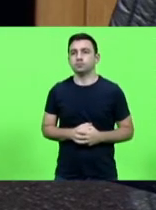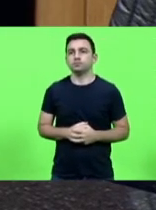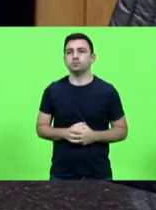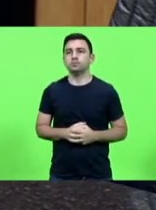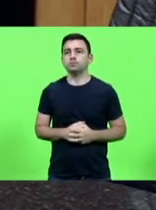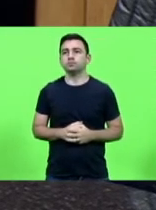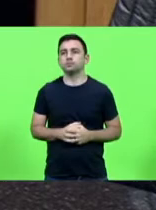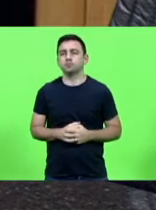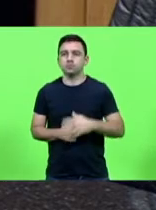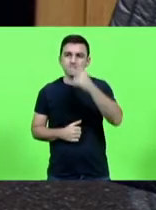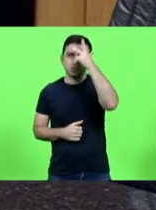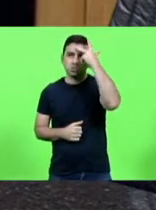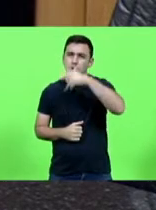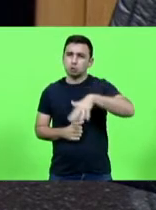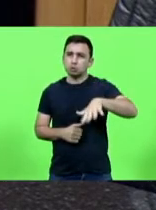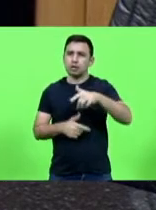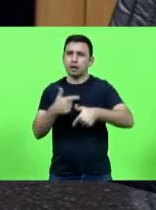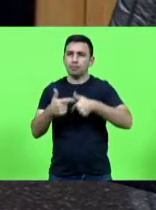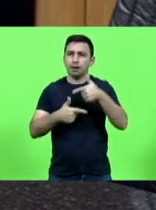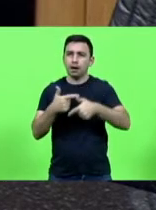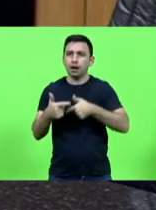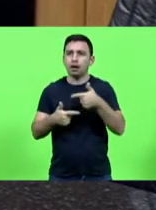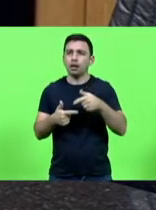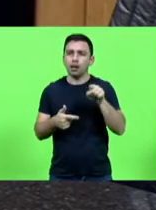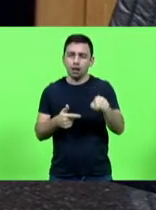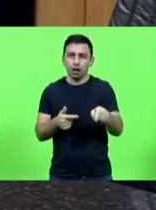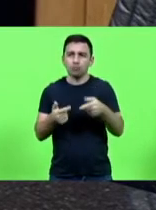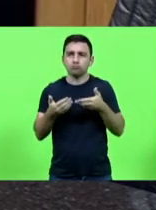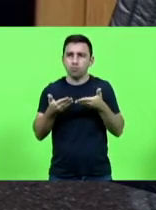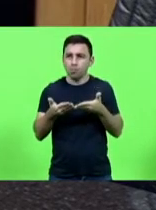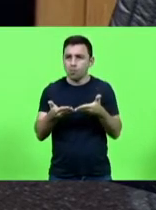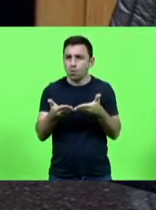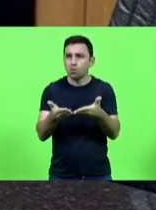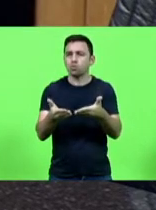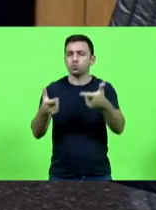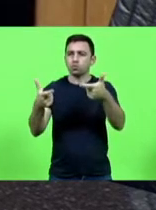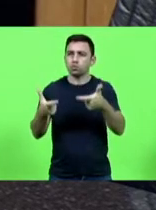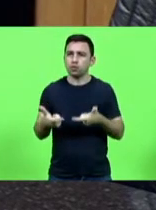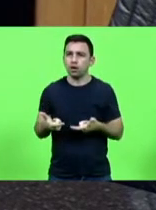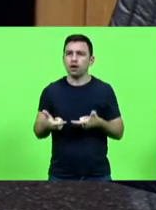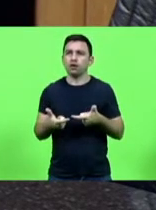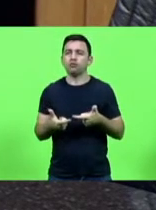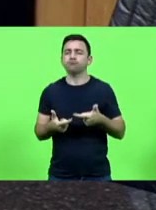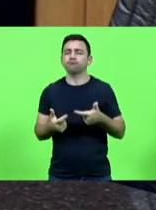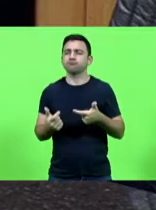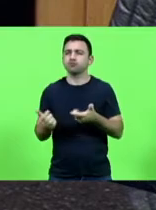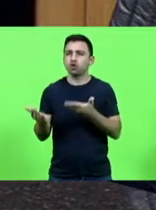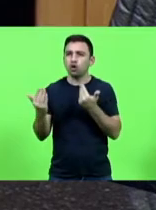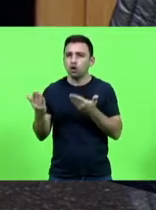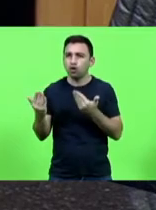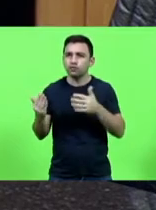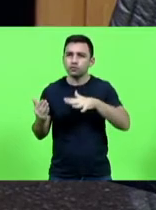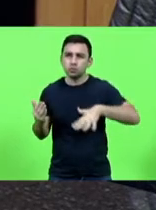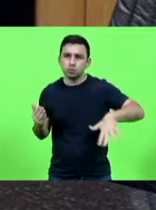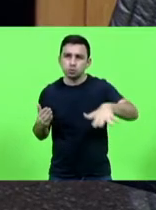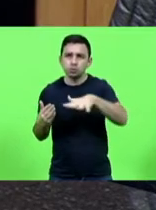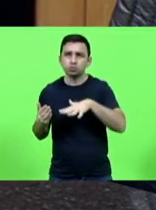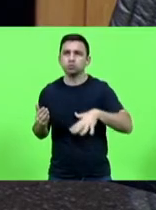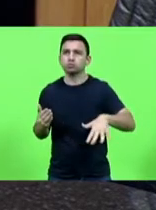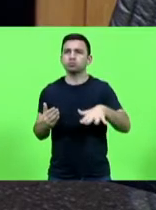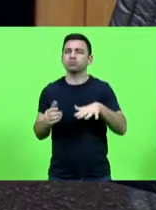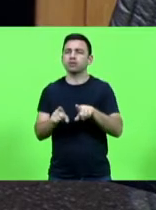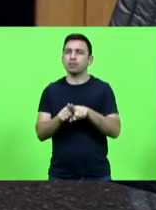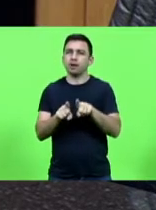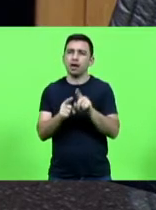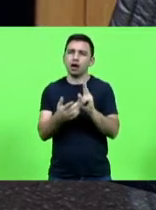adolescentes e jovens 12 a 21 anos de idade sob medida sócio-educativa e população privada e